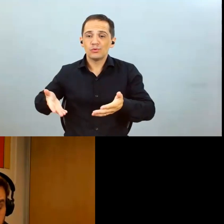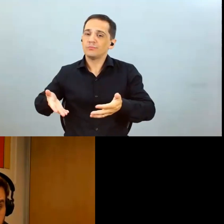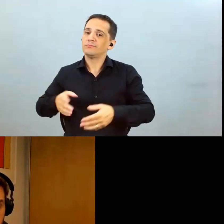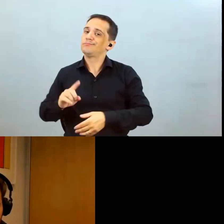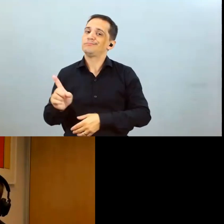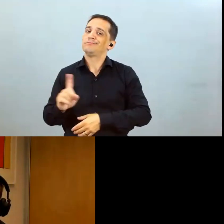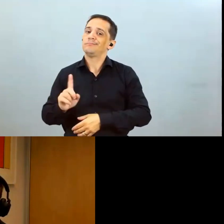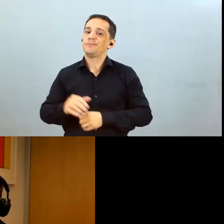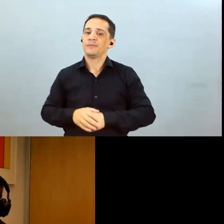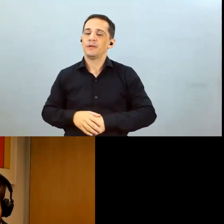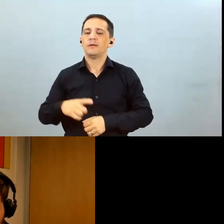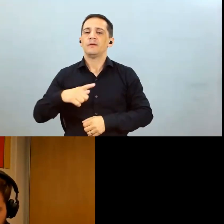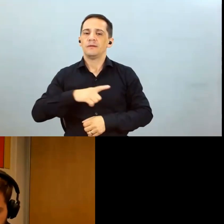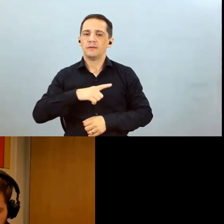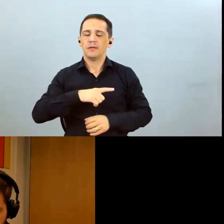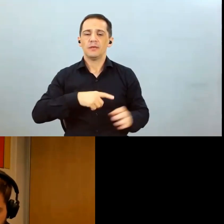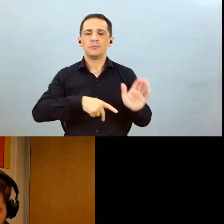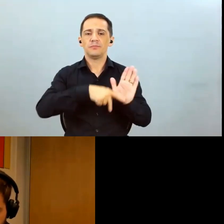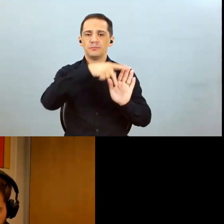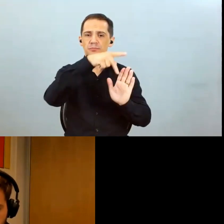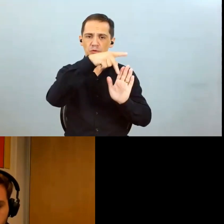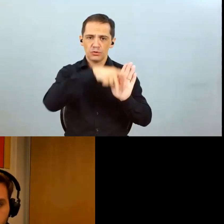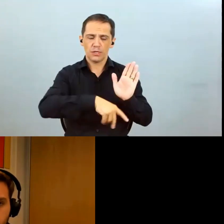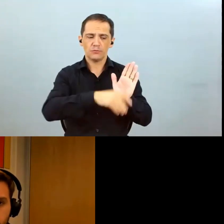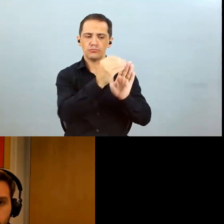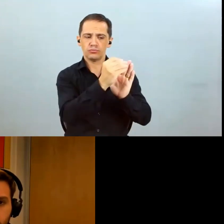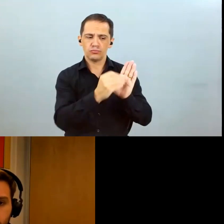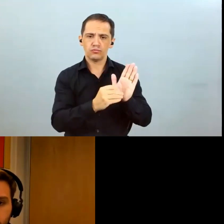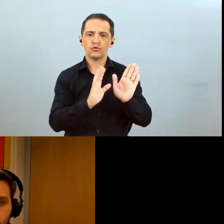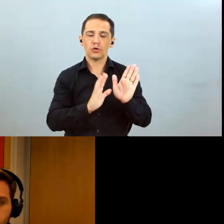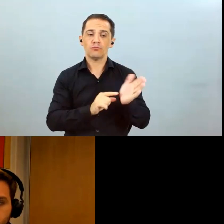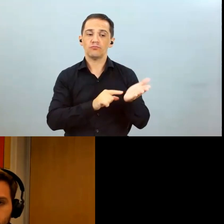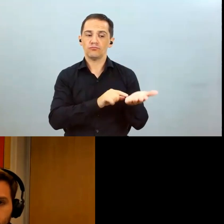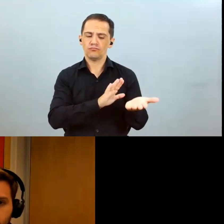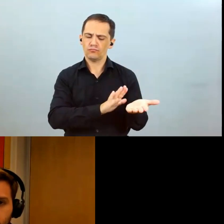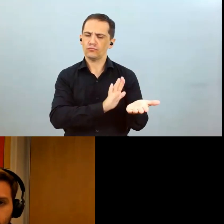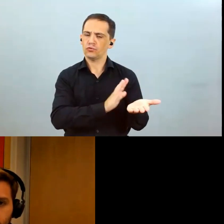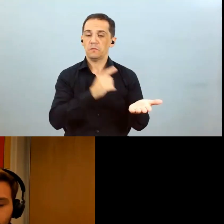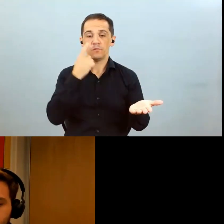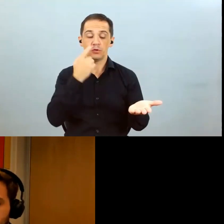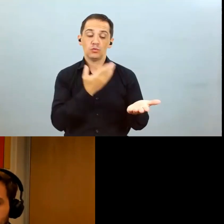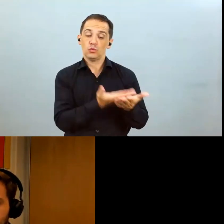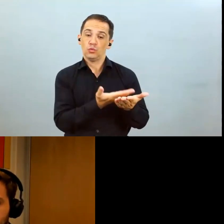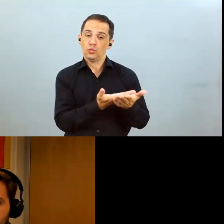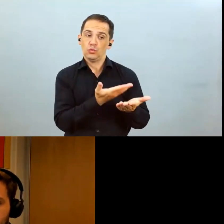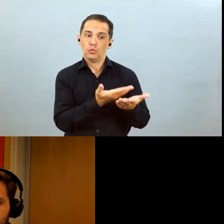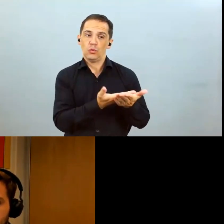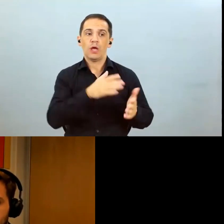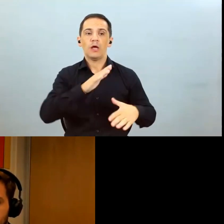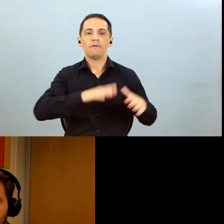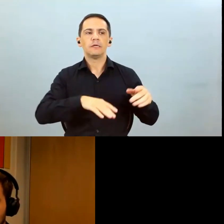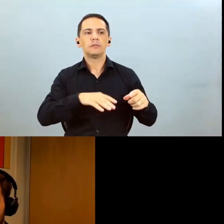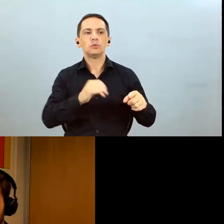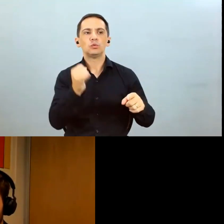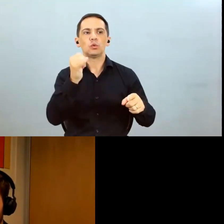mesa a gente está avaliando e certamente em algum momento como a Renato falou com esses juros altos tipo um lado dificulta fechar projeto por outro lado começam a surgir